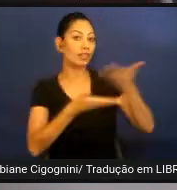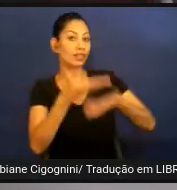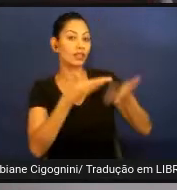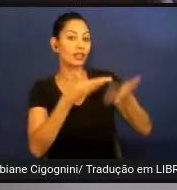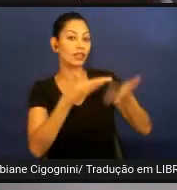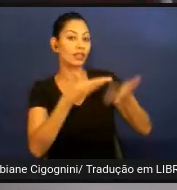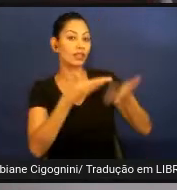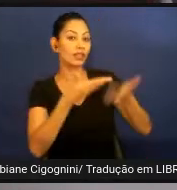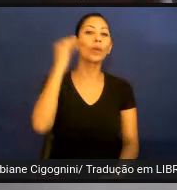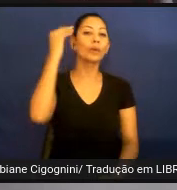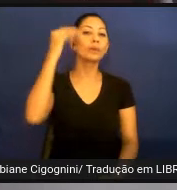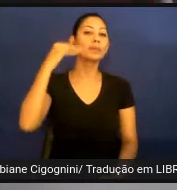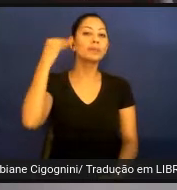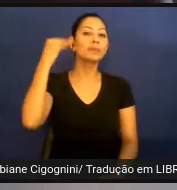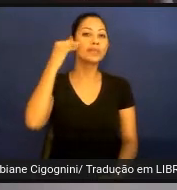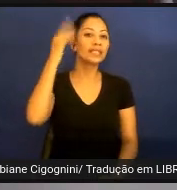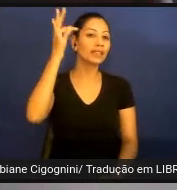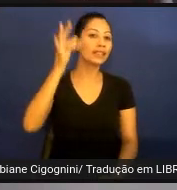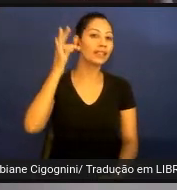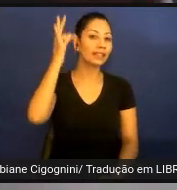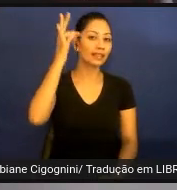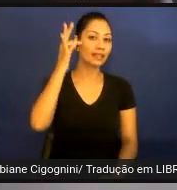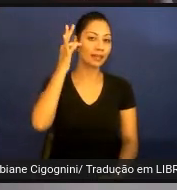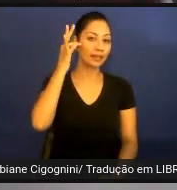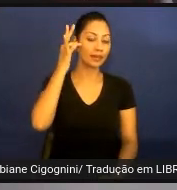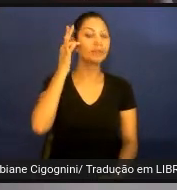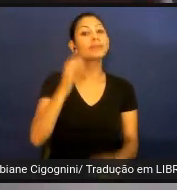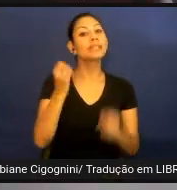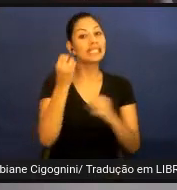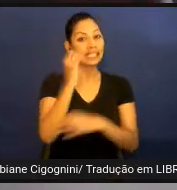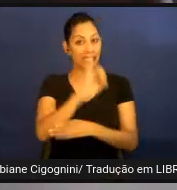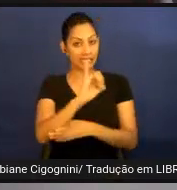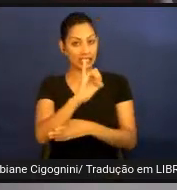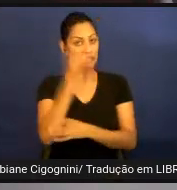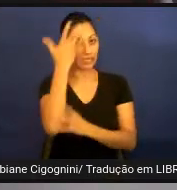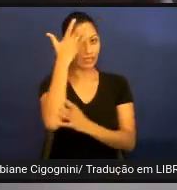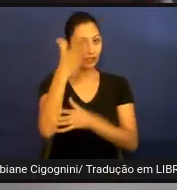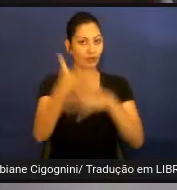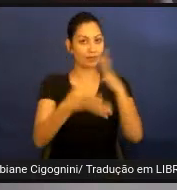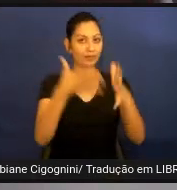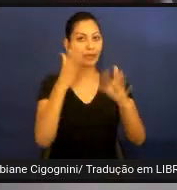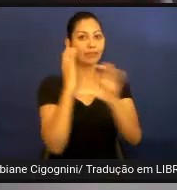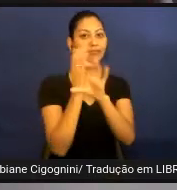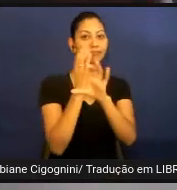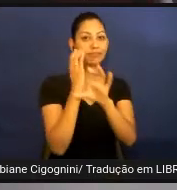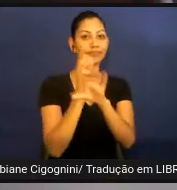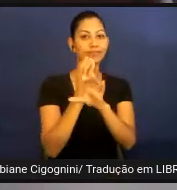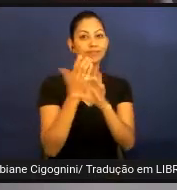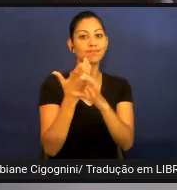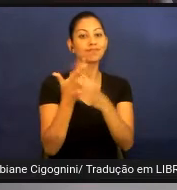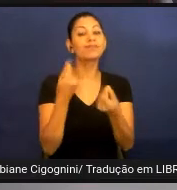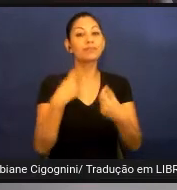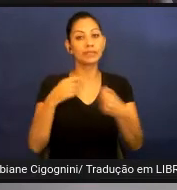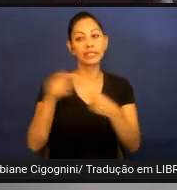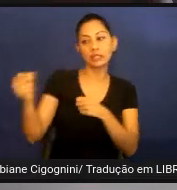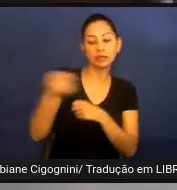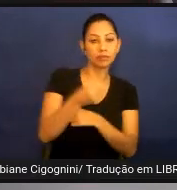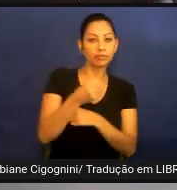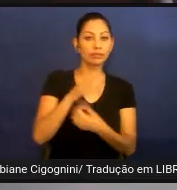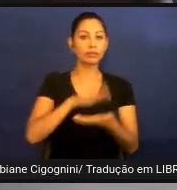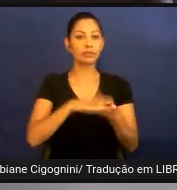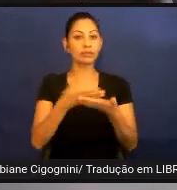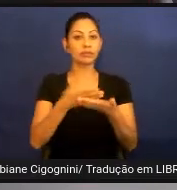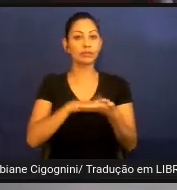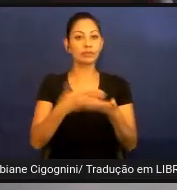Por exemplo, se ele não souber Libras, a consulta será a partir de um intérprete. Porém, o